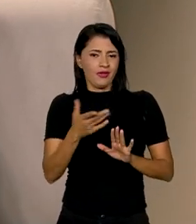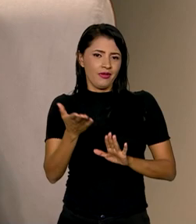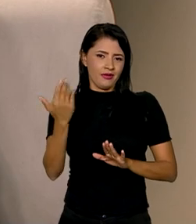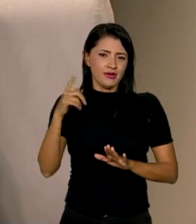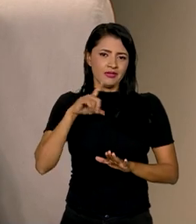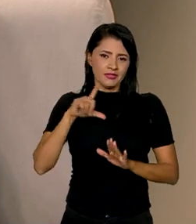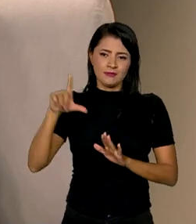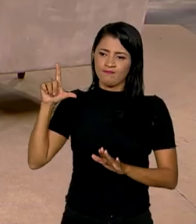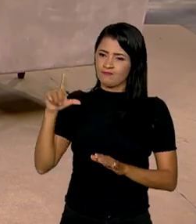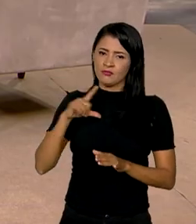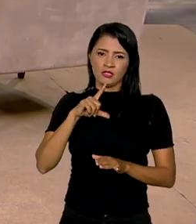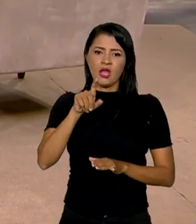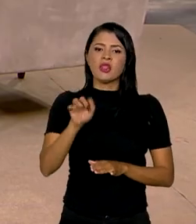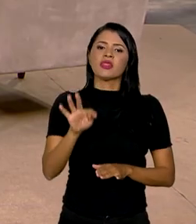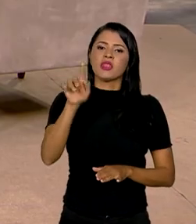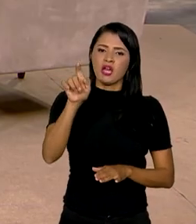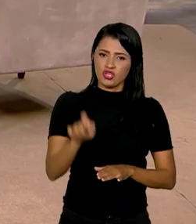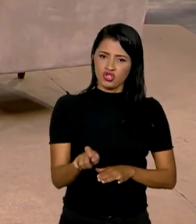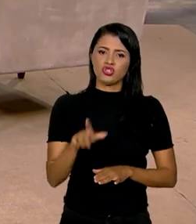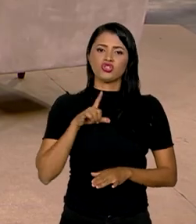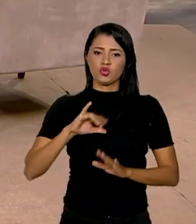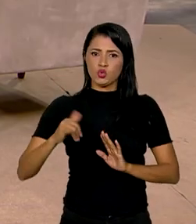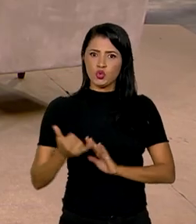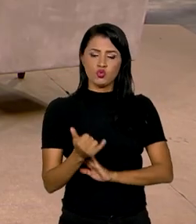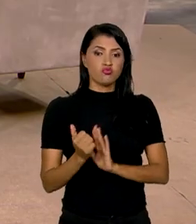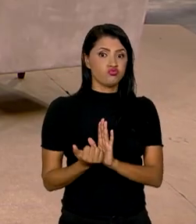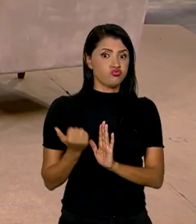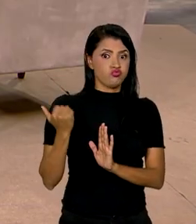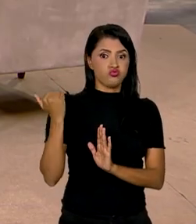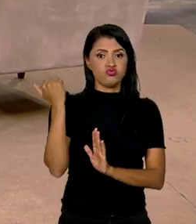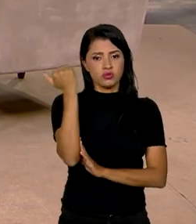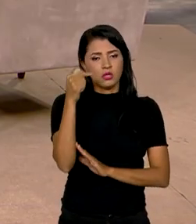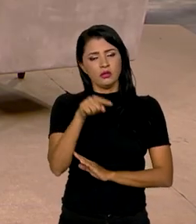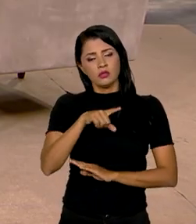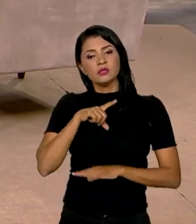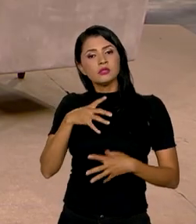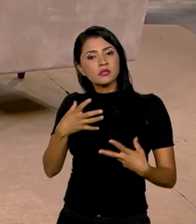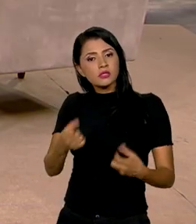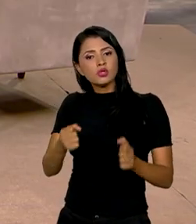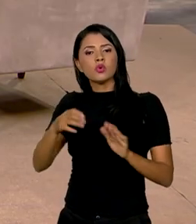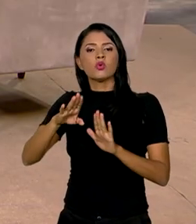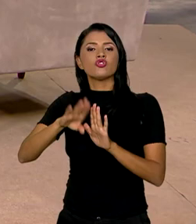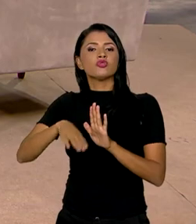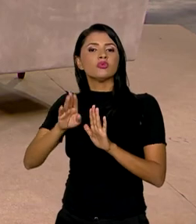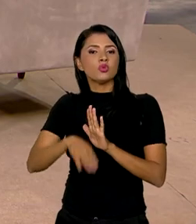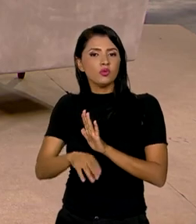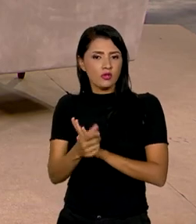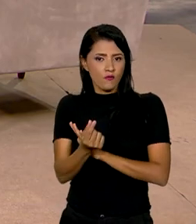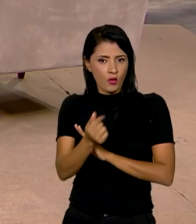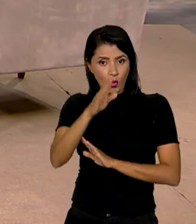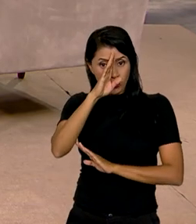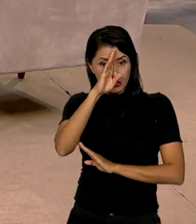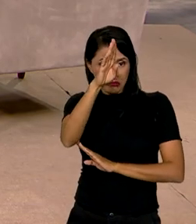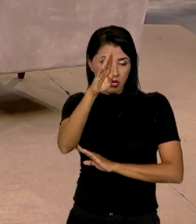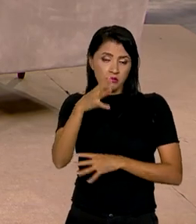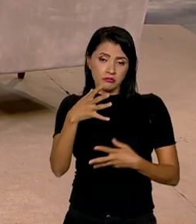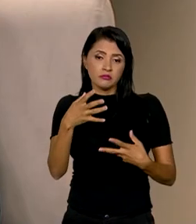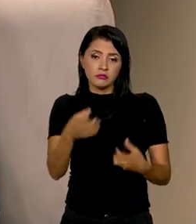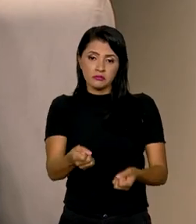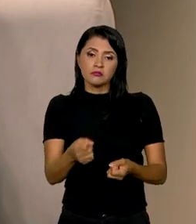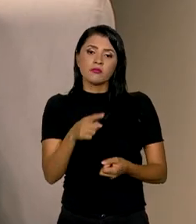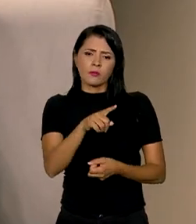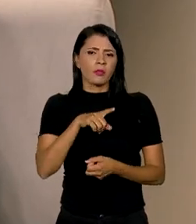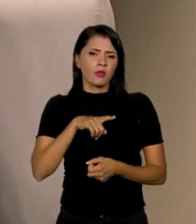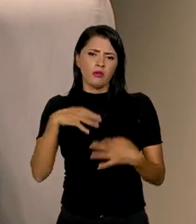tendo uma taxa de juros elevada e com isso aceitou reduzir o valor principal e,